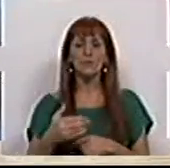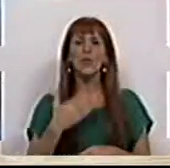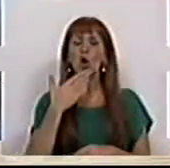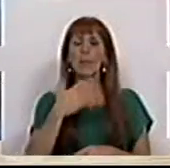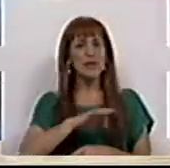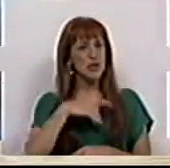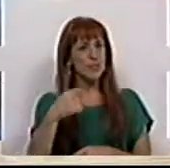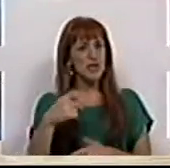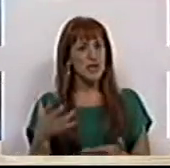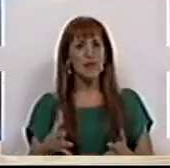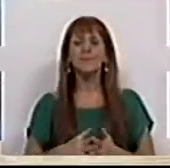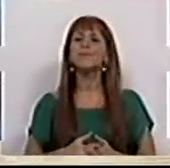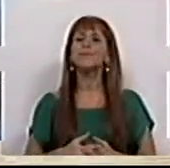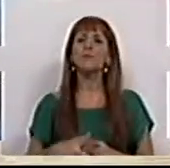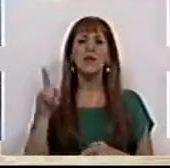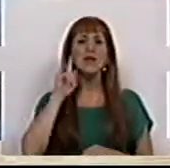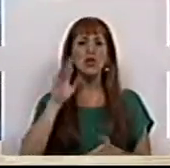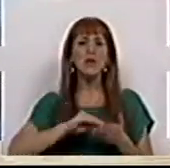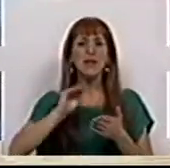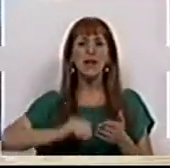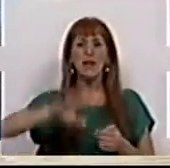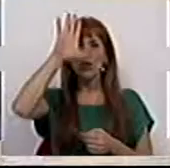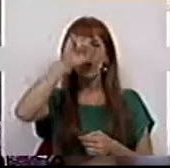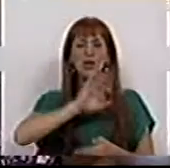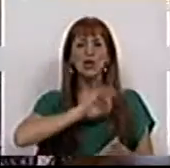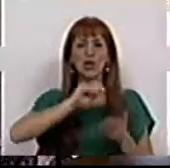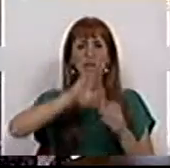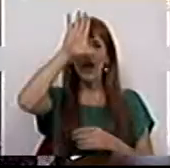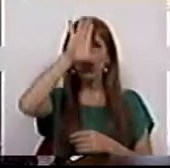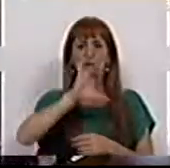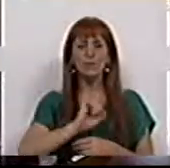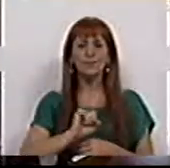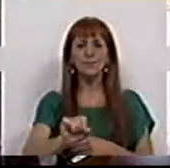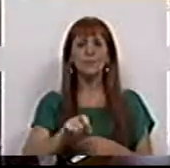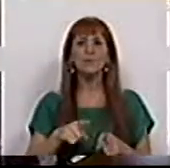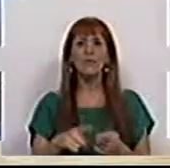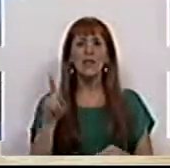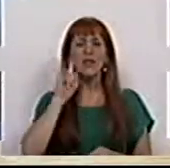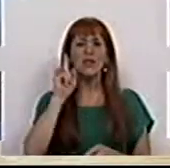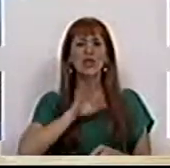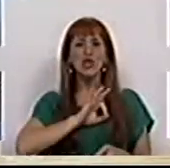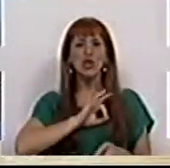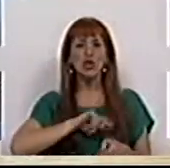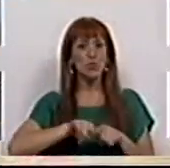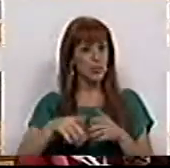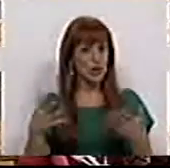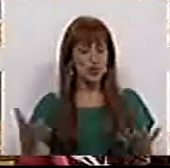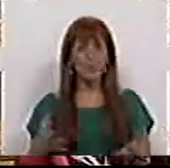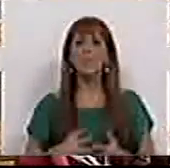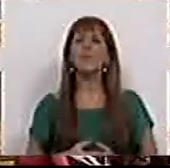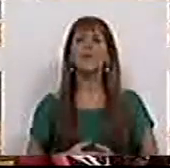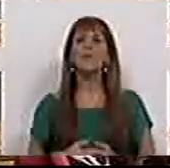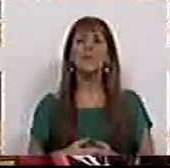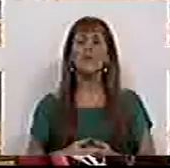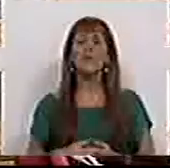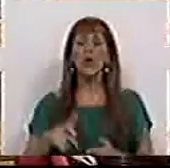Muito obrigada Sr. Presidente, Sra. Secretária de Estado, Sra. Secretária de Estado, Sras. e Srs. Deputados.